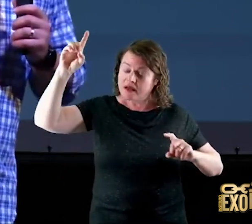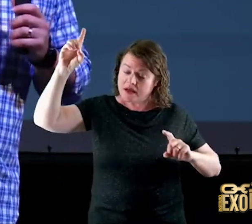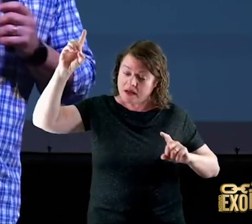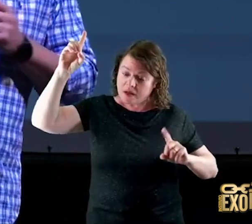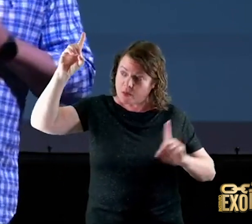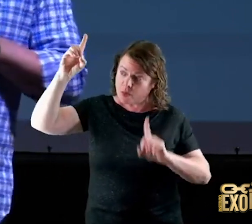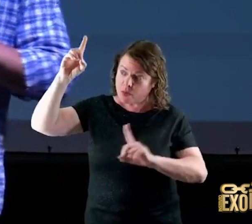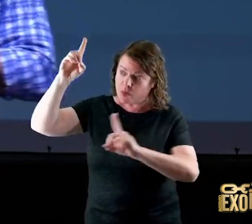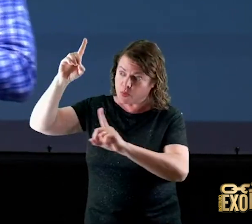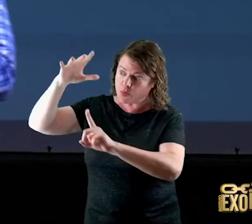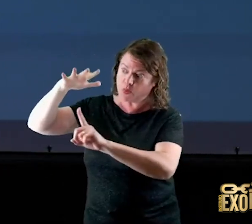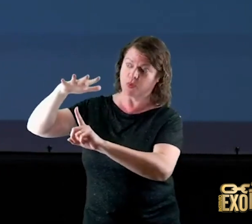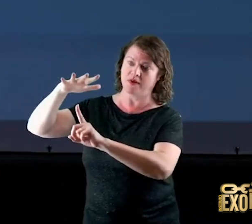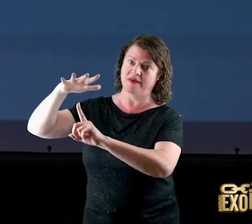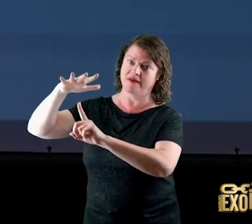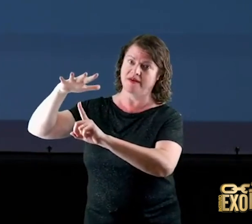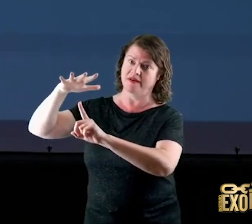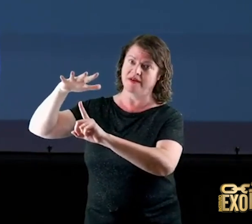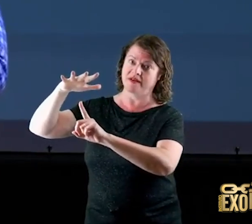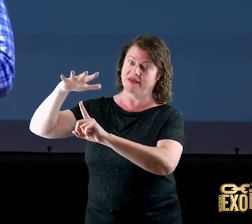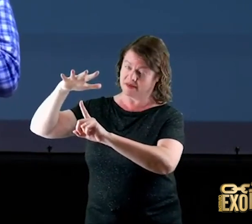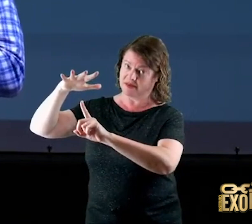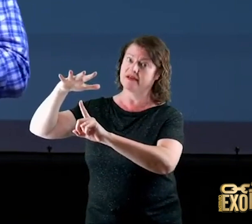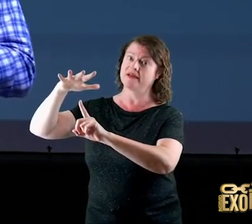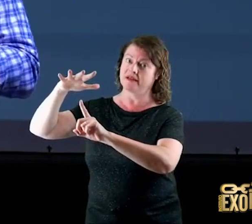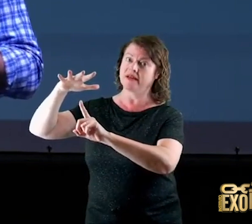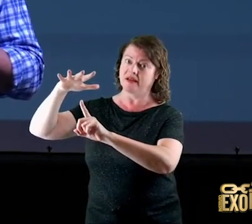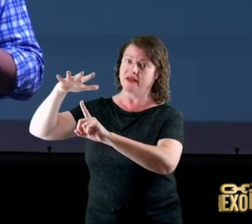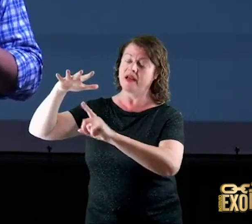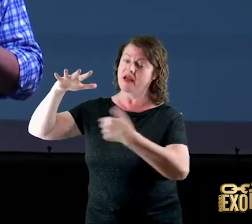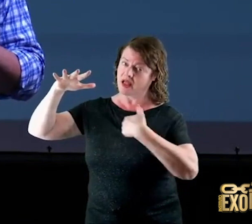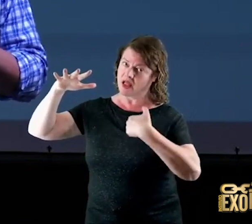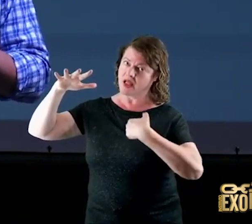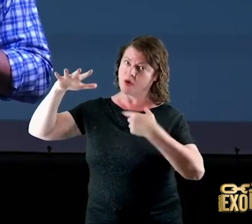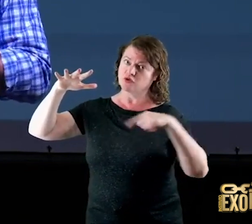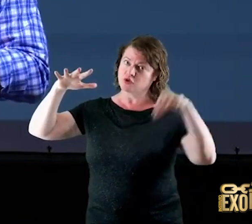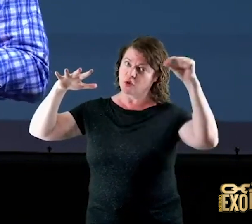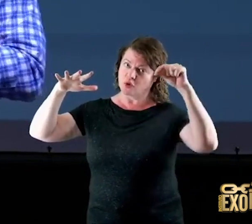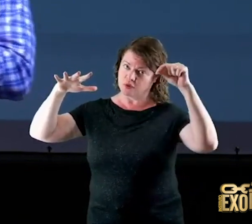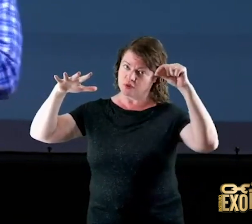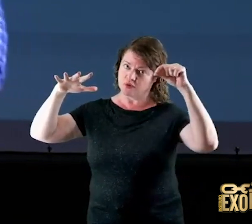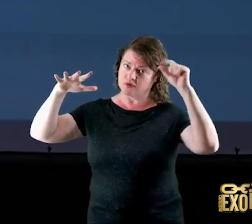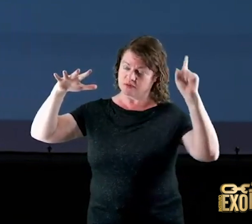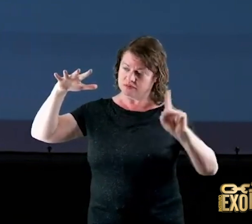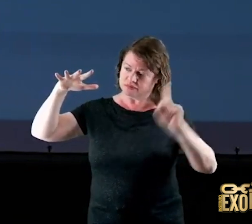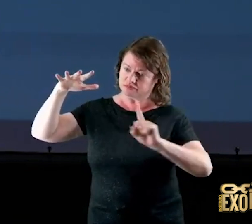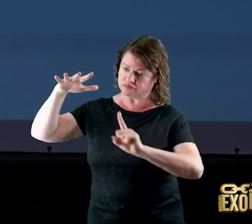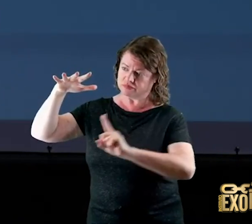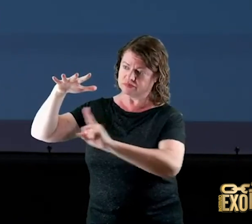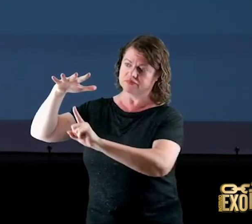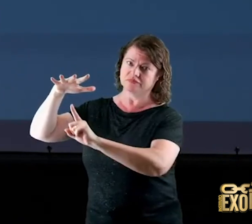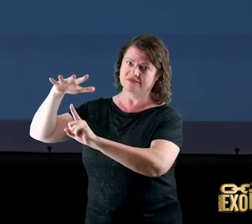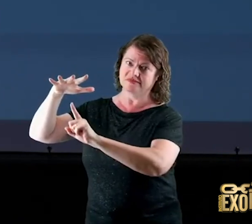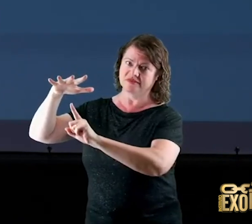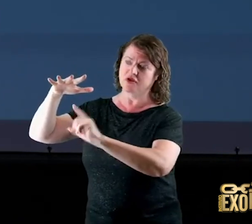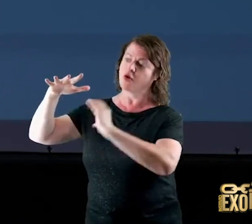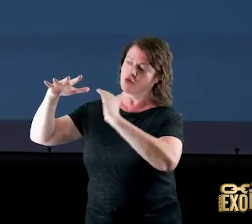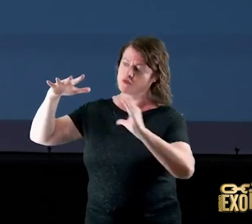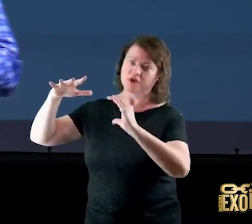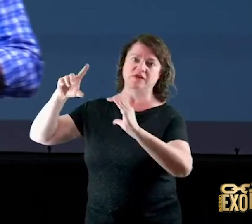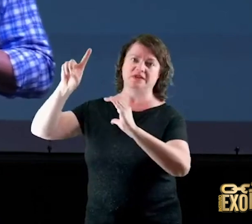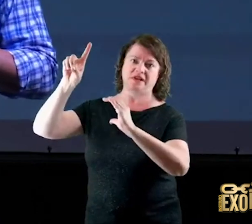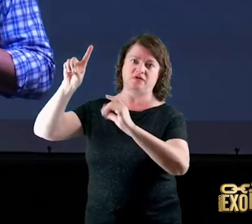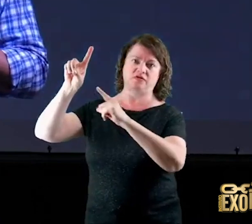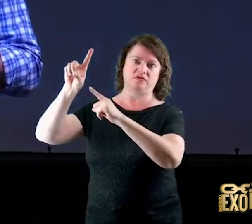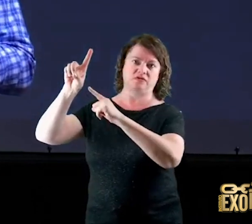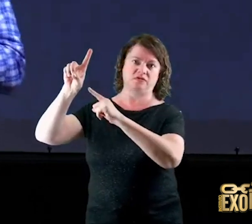em direção a Deus é necessário que você dê a tua vida para Deus é necessário que você confie no Senhor é necessário que você diga